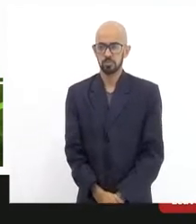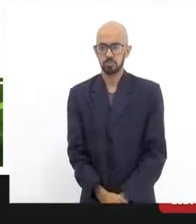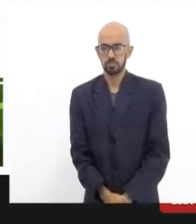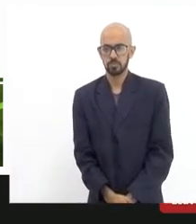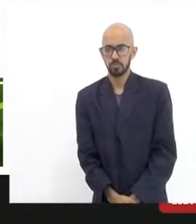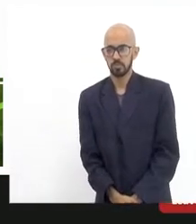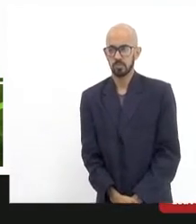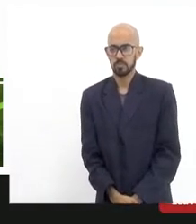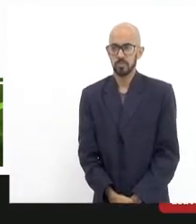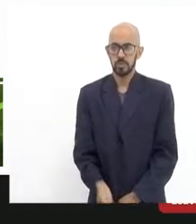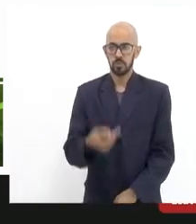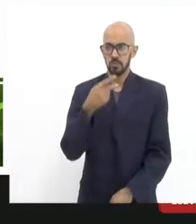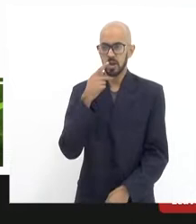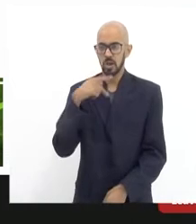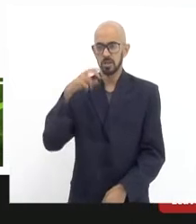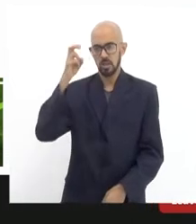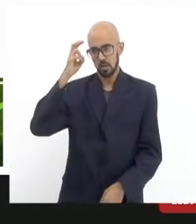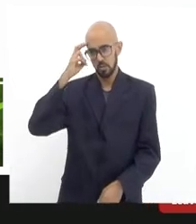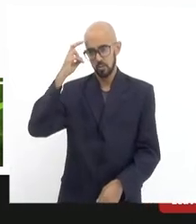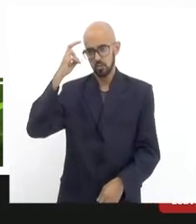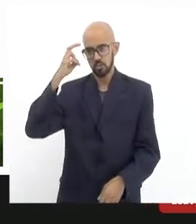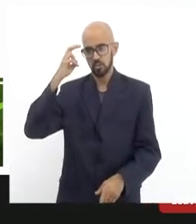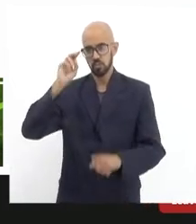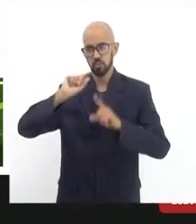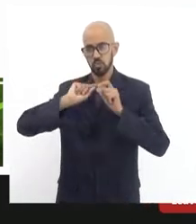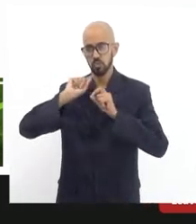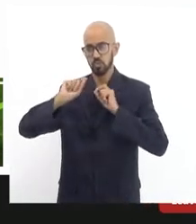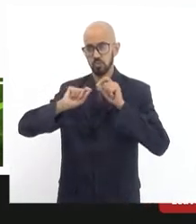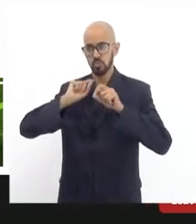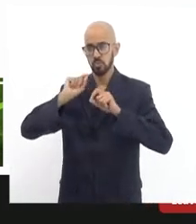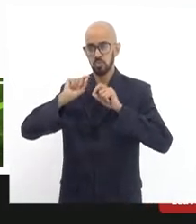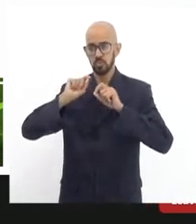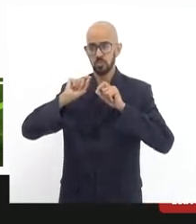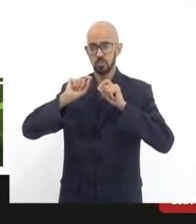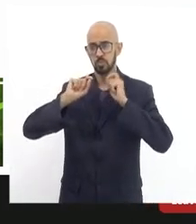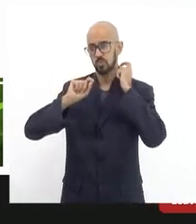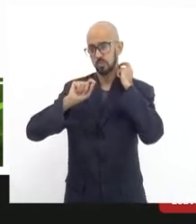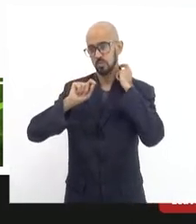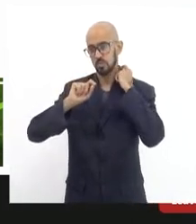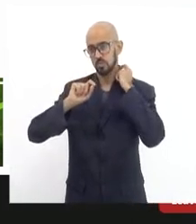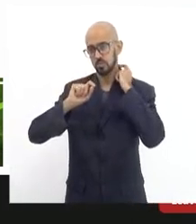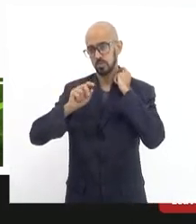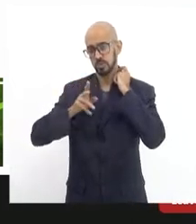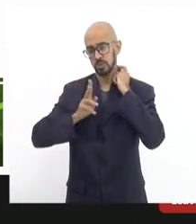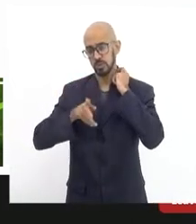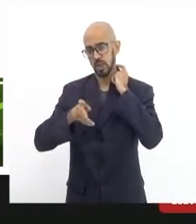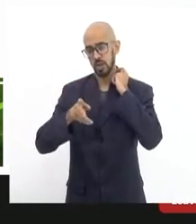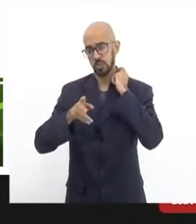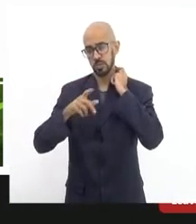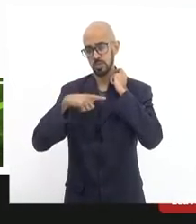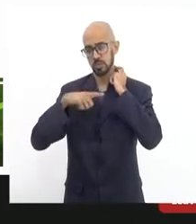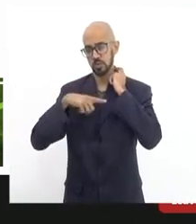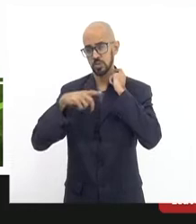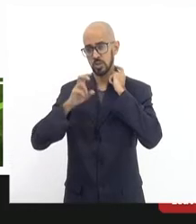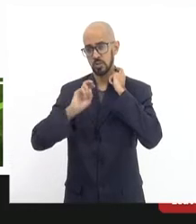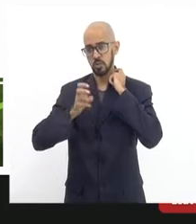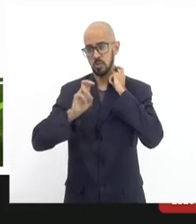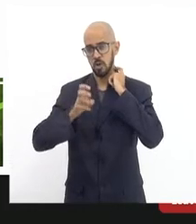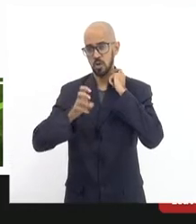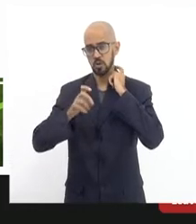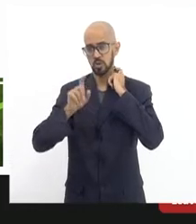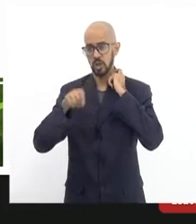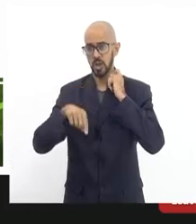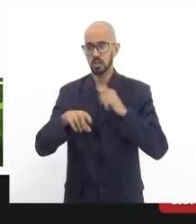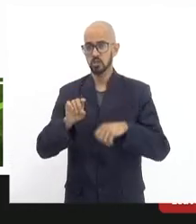falando da cultura, o Dumont sempre foi um fã do bonde e esse é apenas